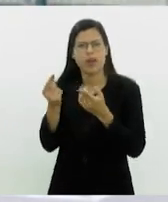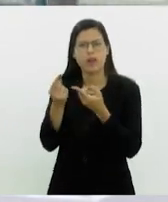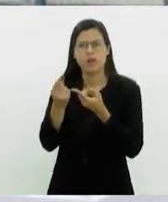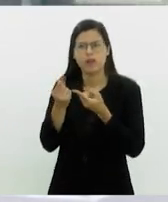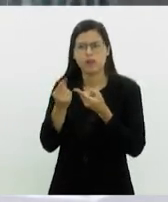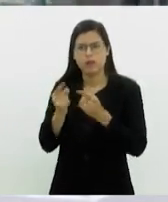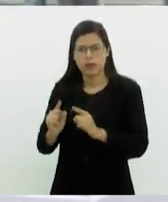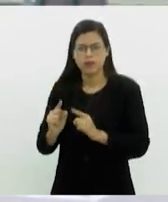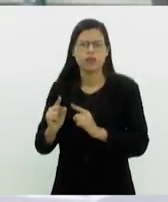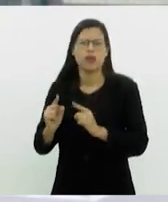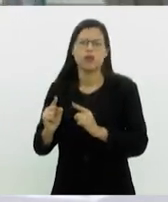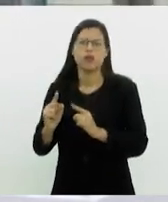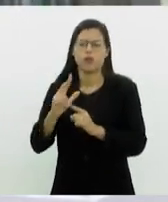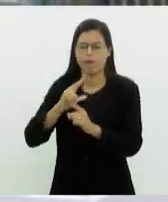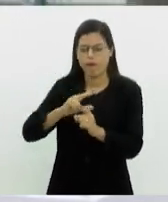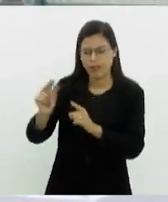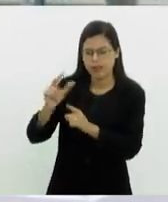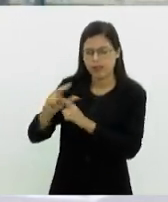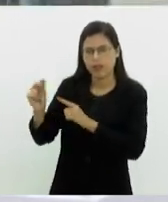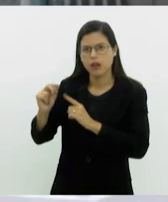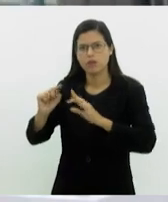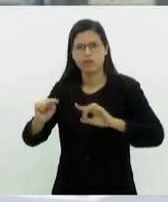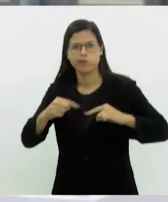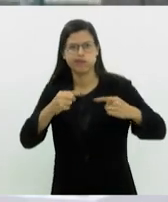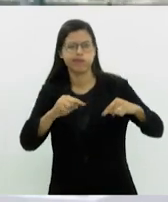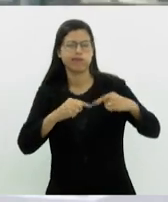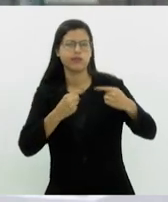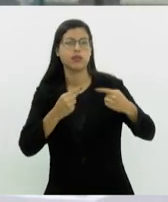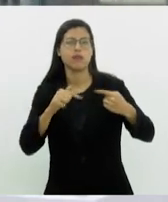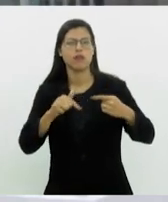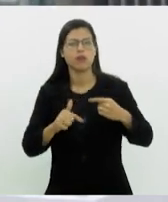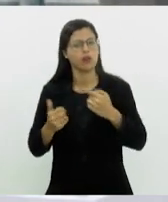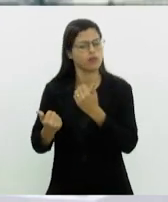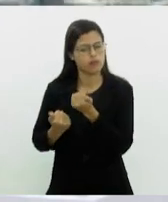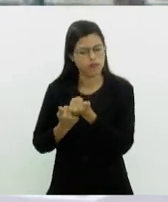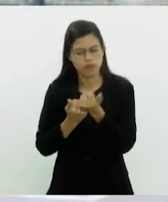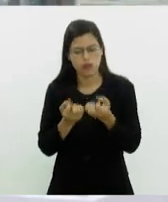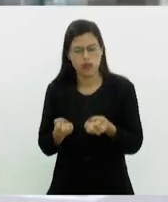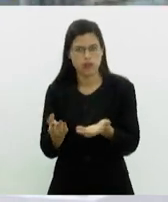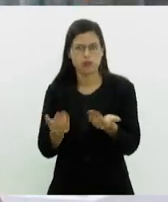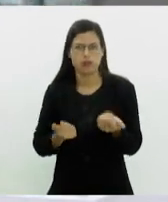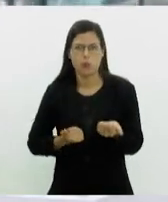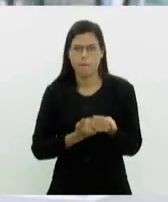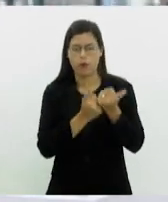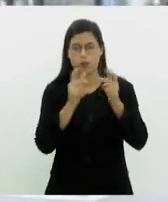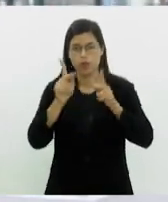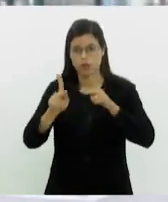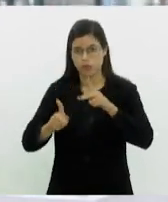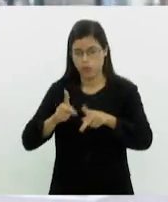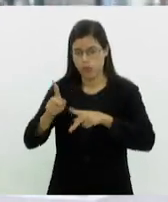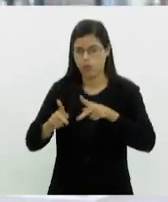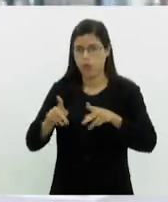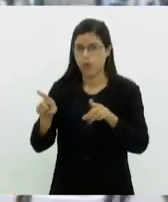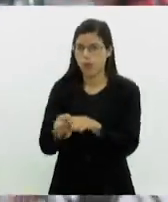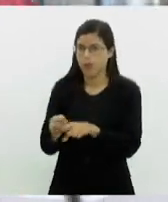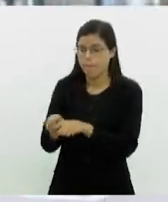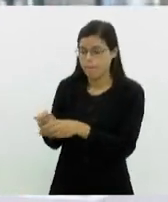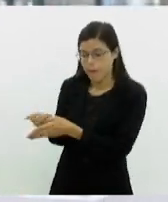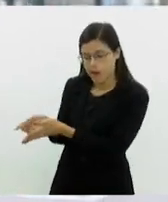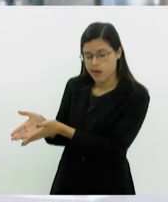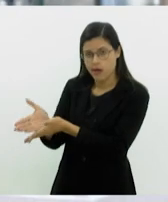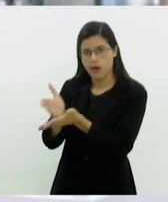os desafios que é dar suporte às pessoas e também recolher e organizar e mobilizar para